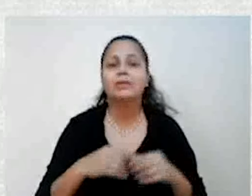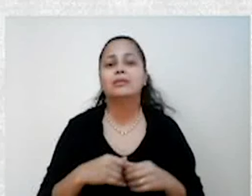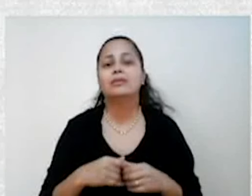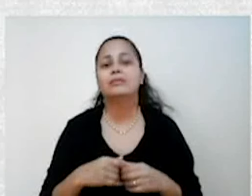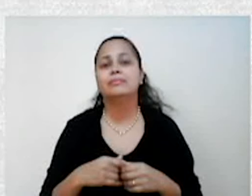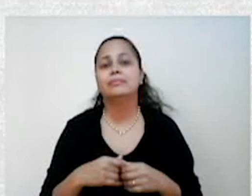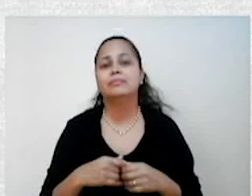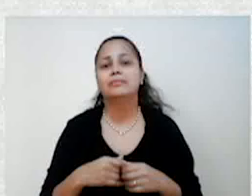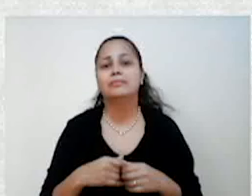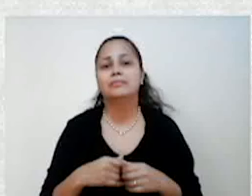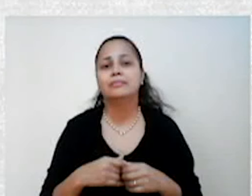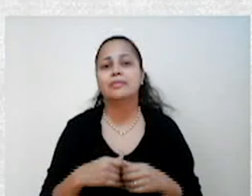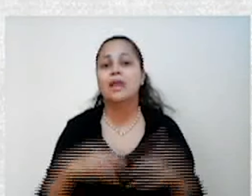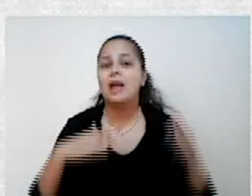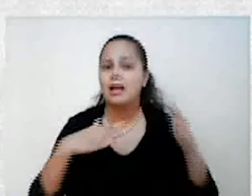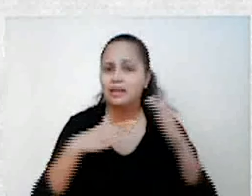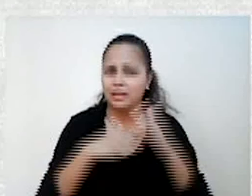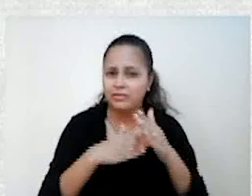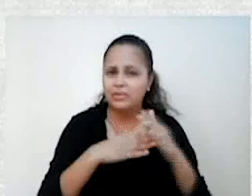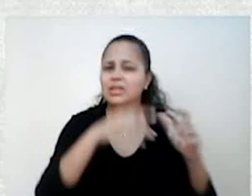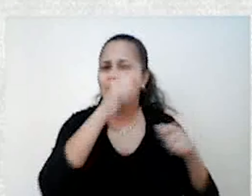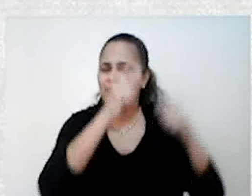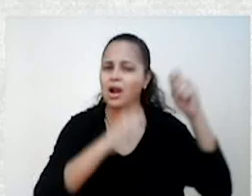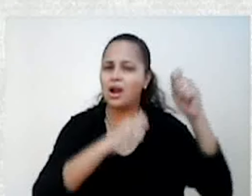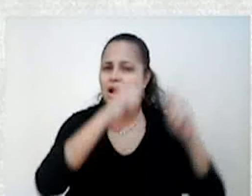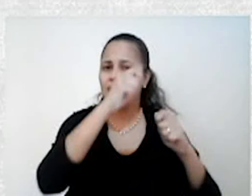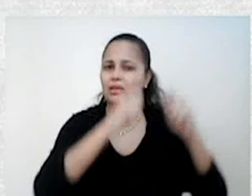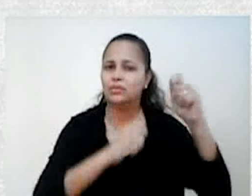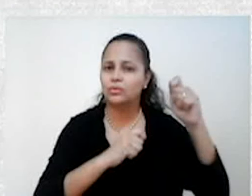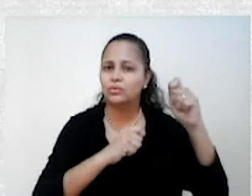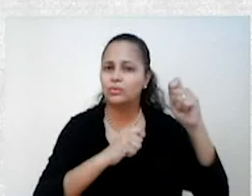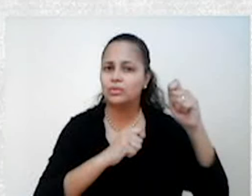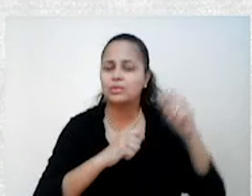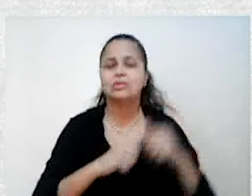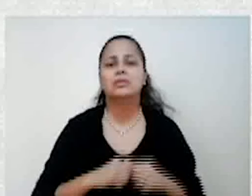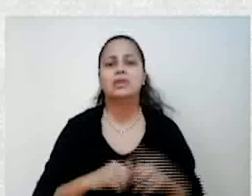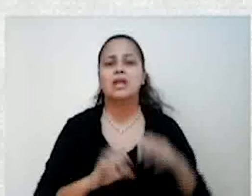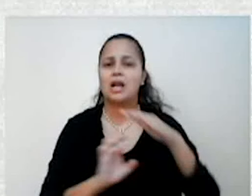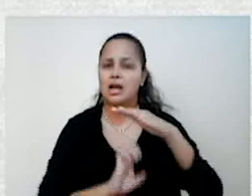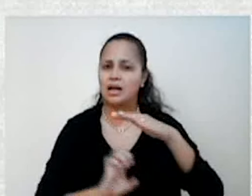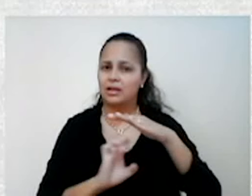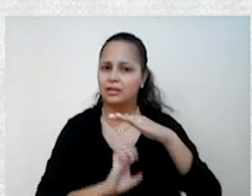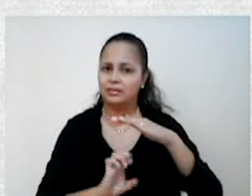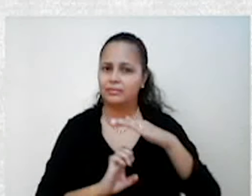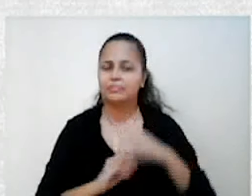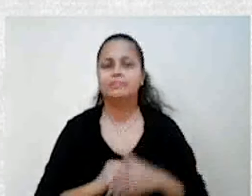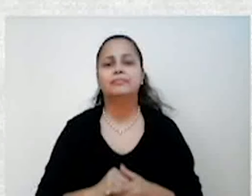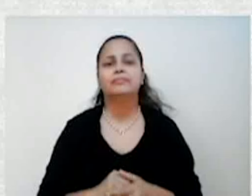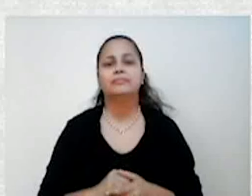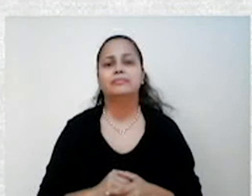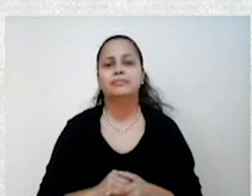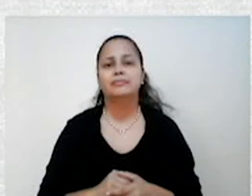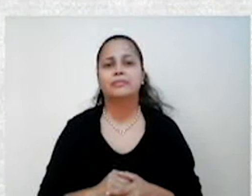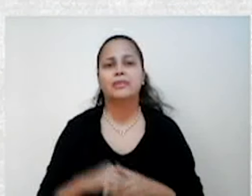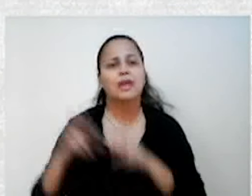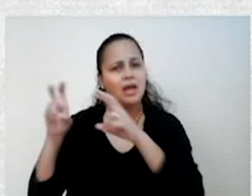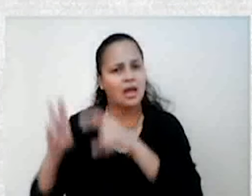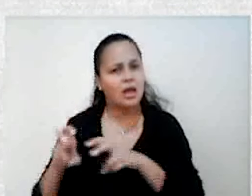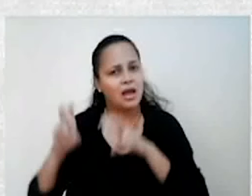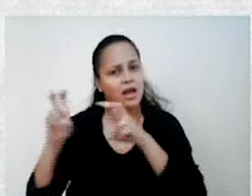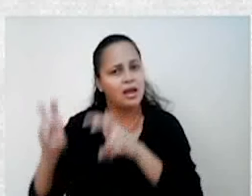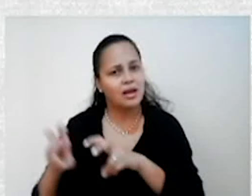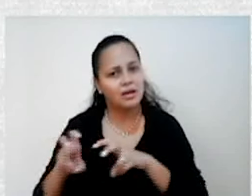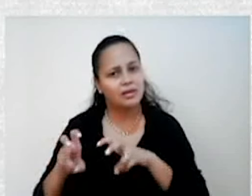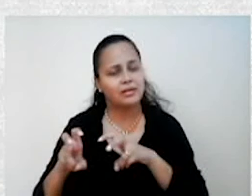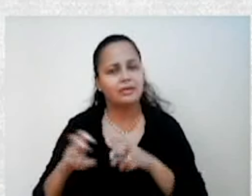a intervenção também na indústria ou no setor da agrícola.